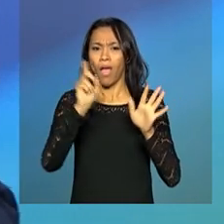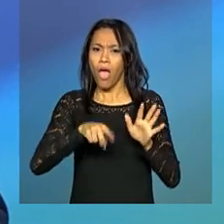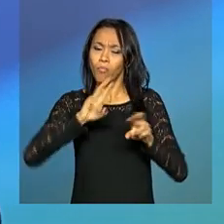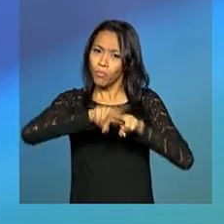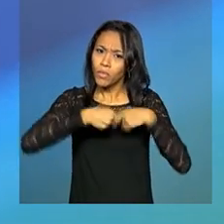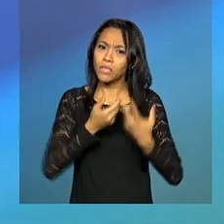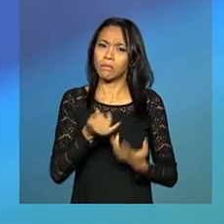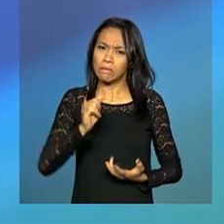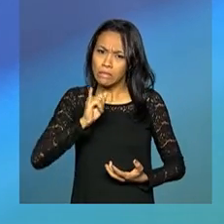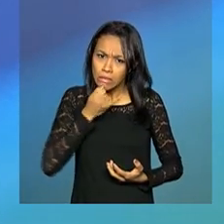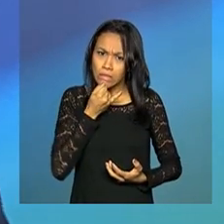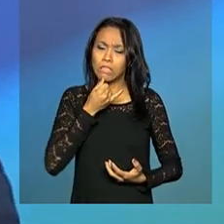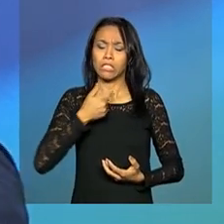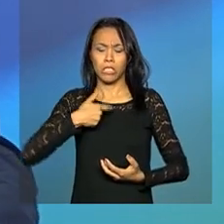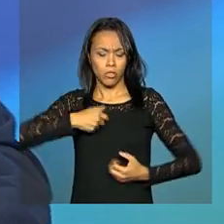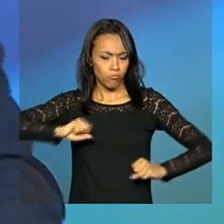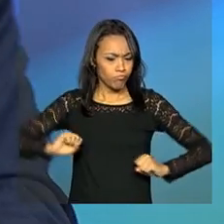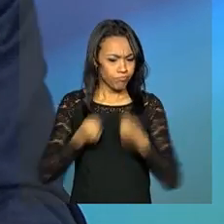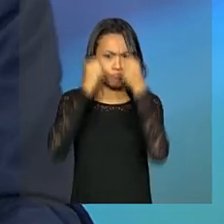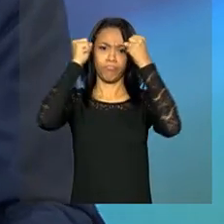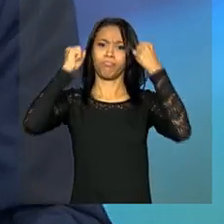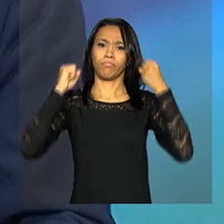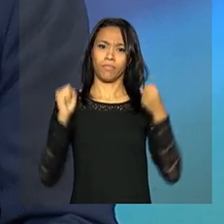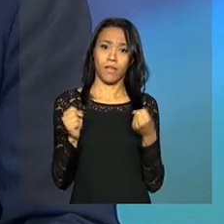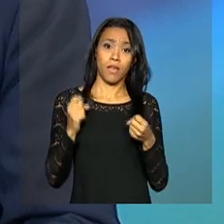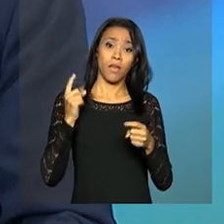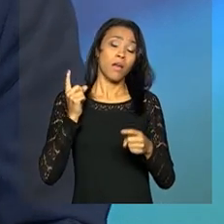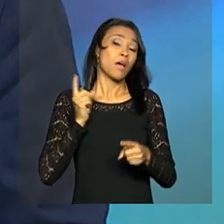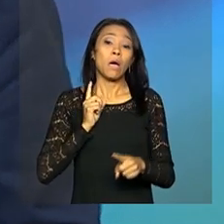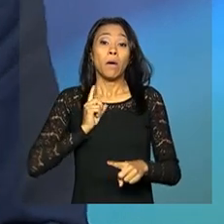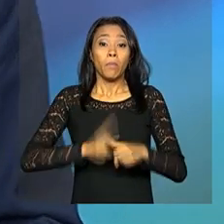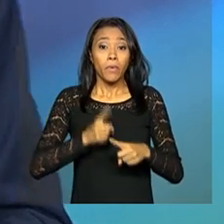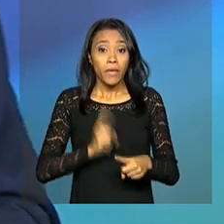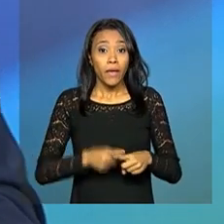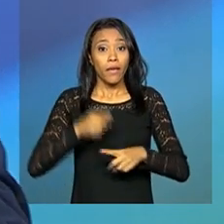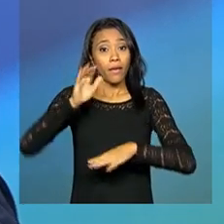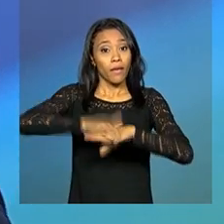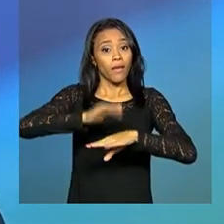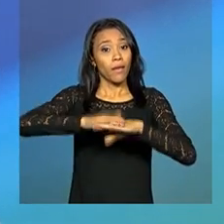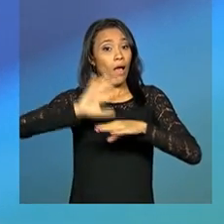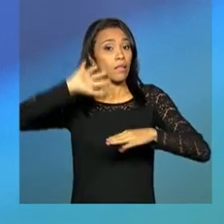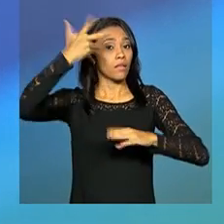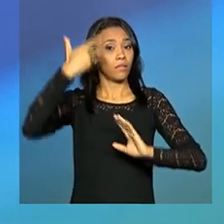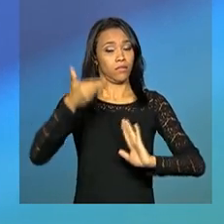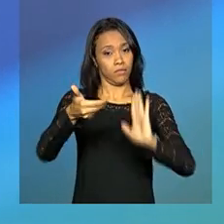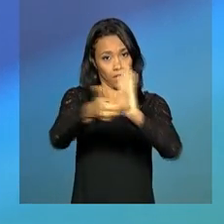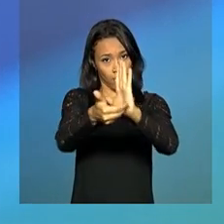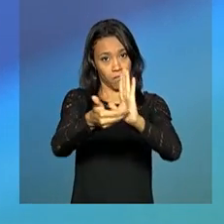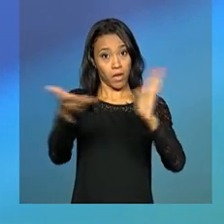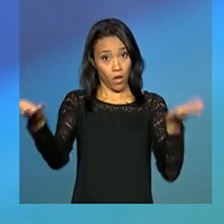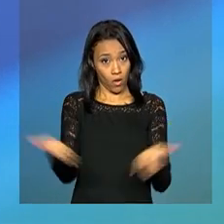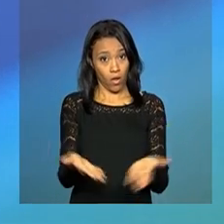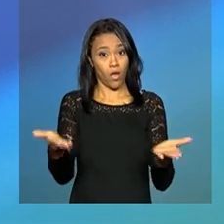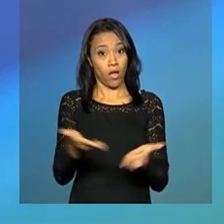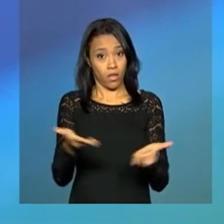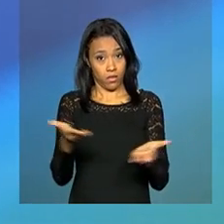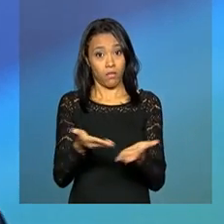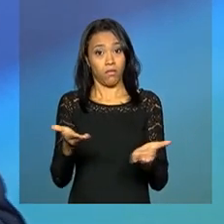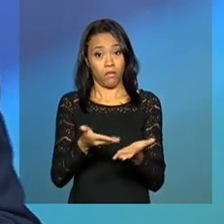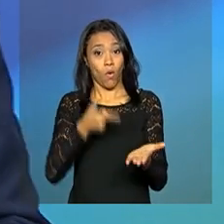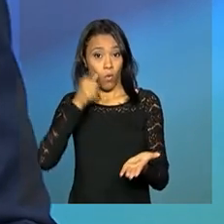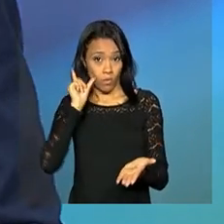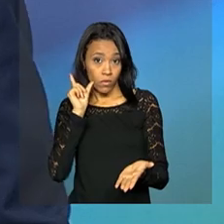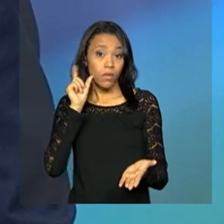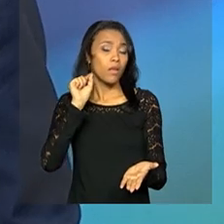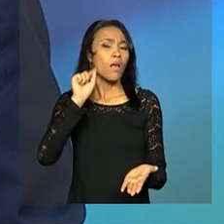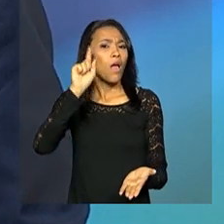tristeza e da indignação, que a decisão que a Câmara tomou na noite de hoje foi uma decisão